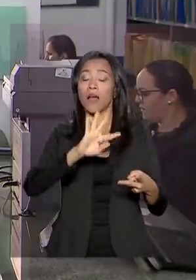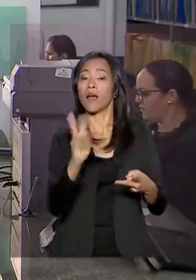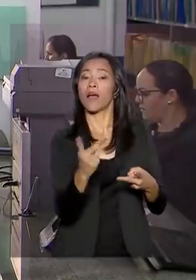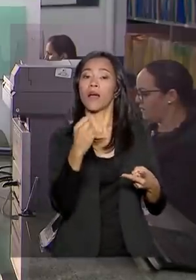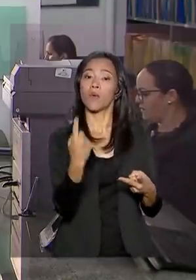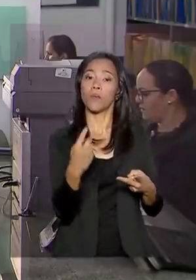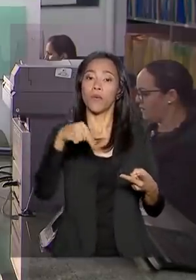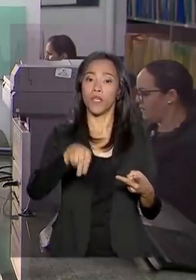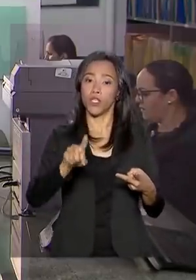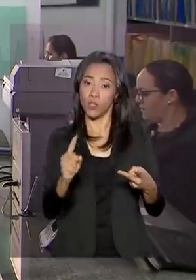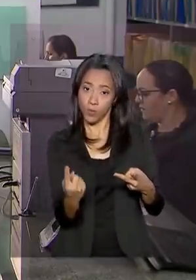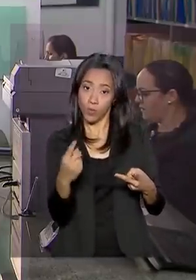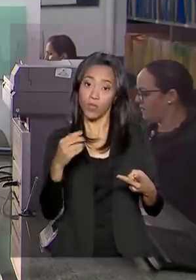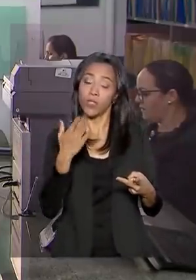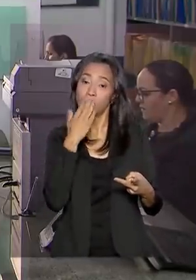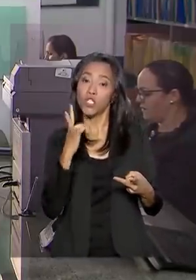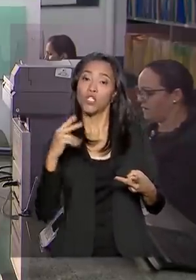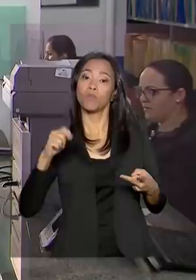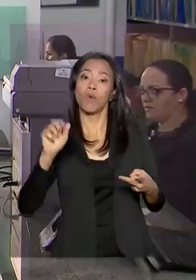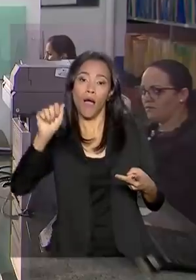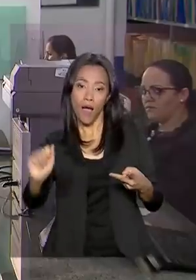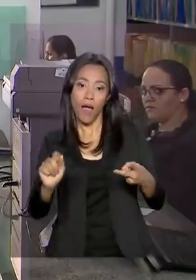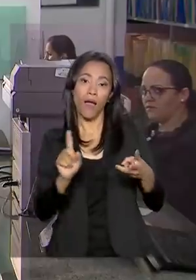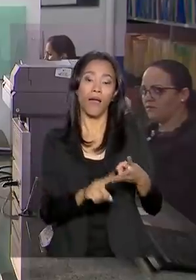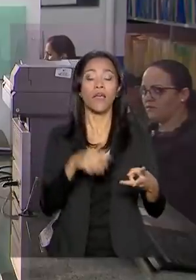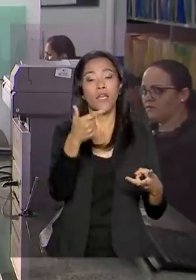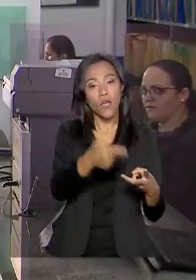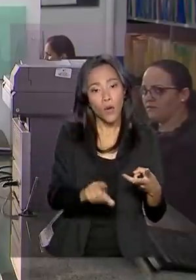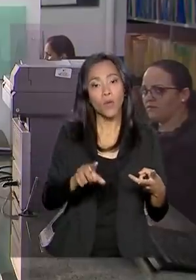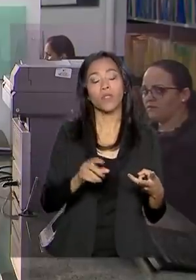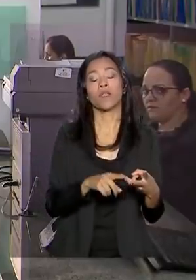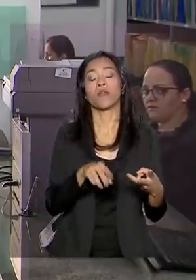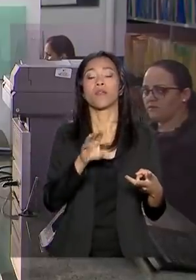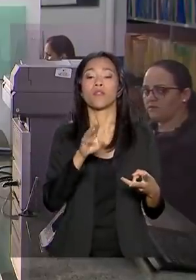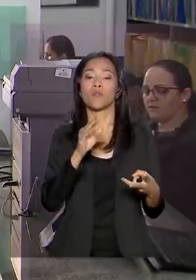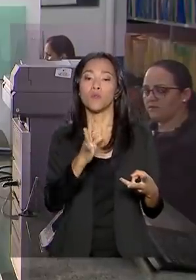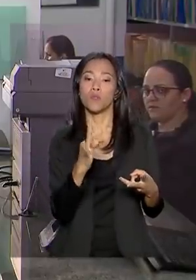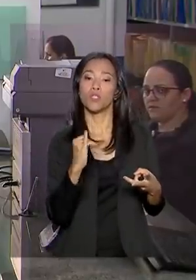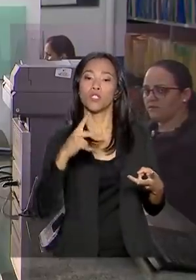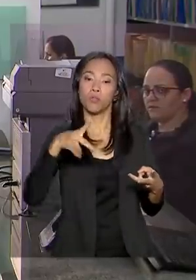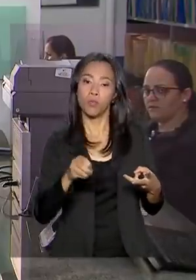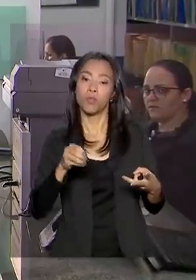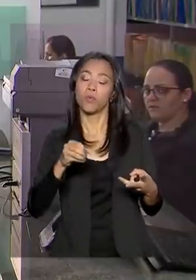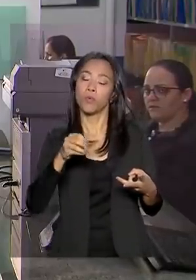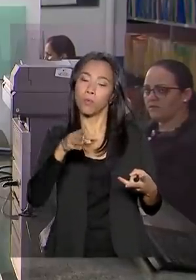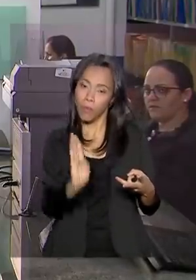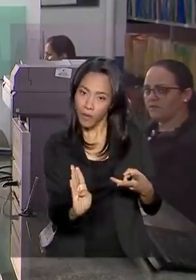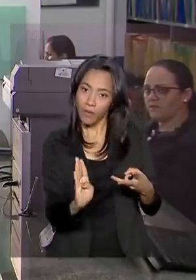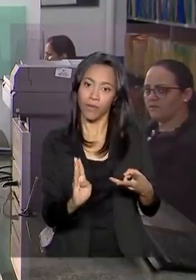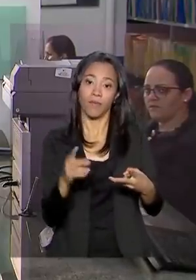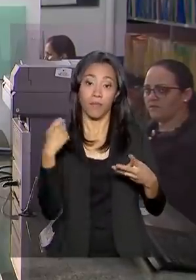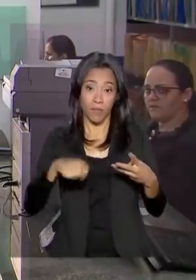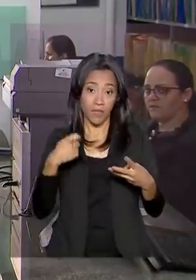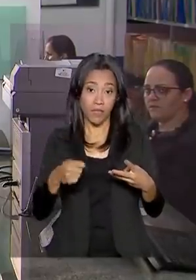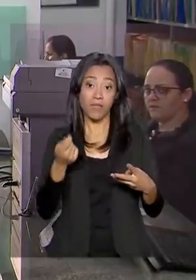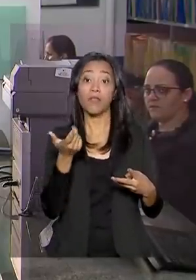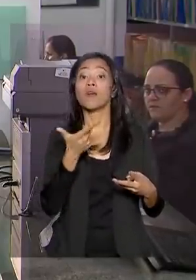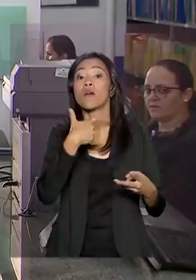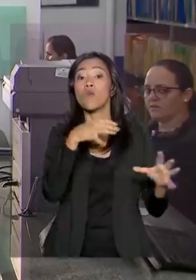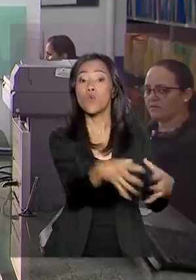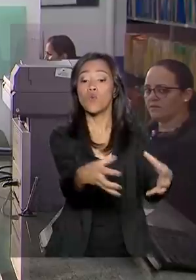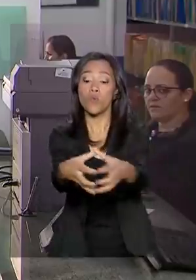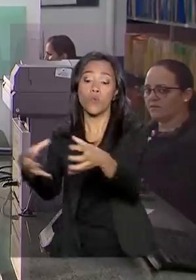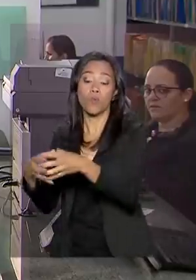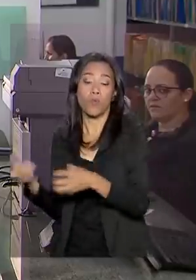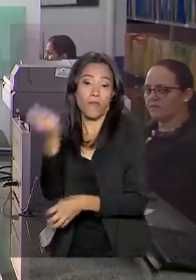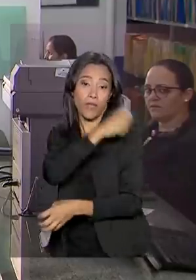e H3N2 do tipo A e Vitória do tipo B. devem ser vacinadas as seguintes pessoas. Eu vou ler aqui para